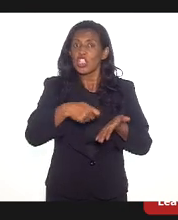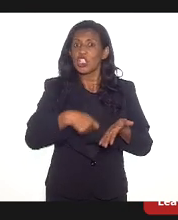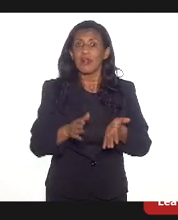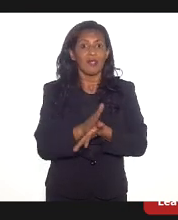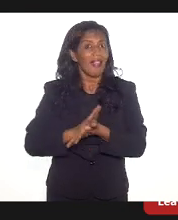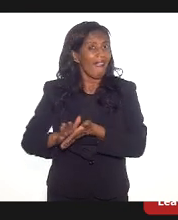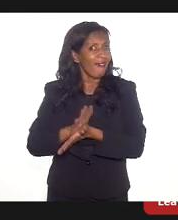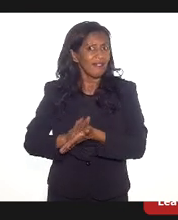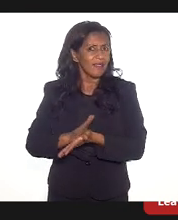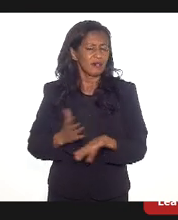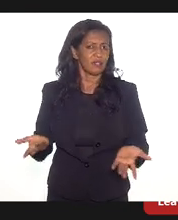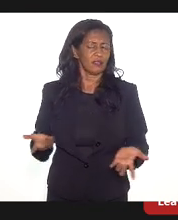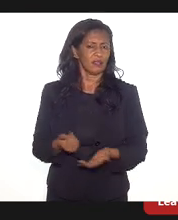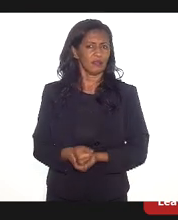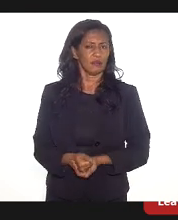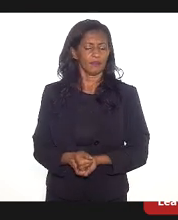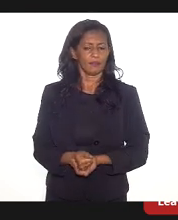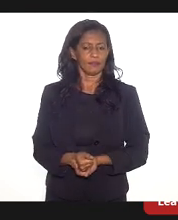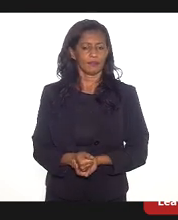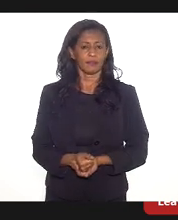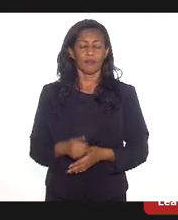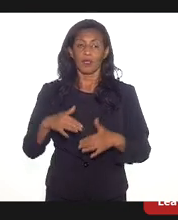redação. então, nós estamos